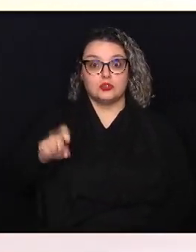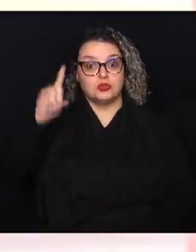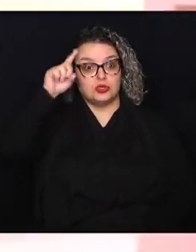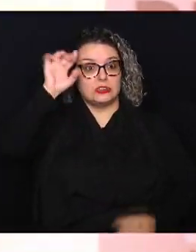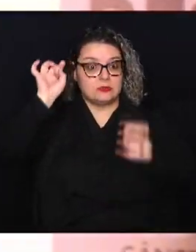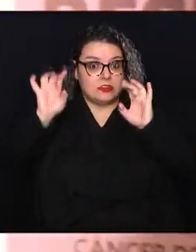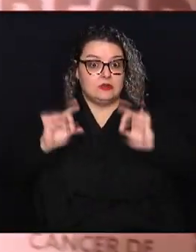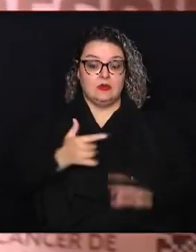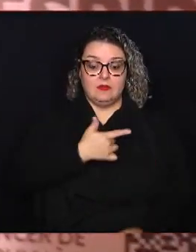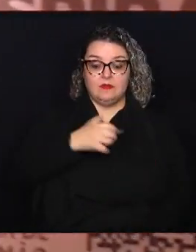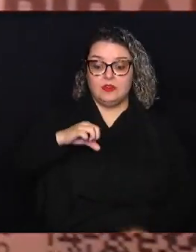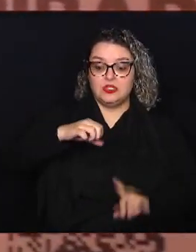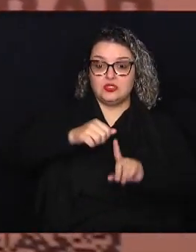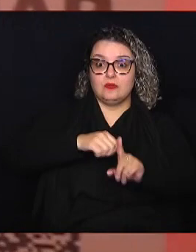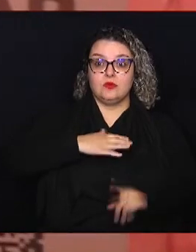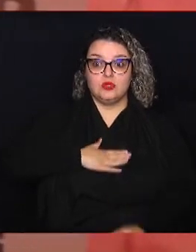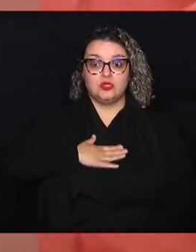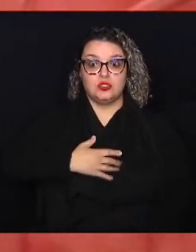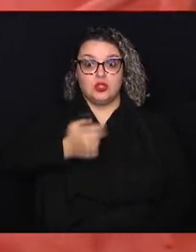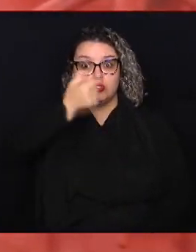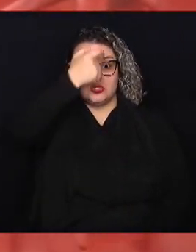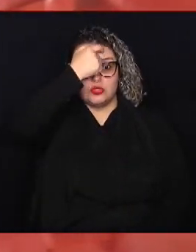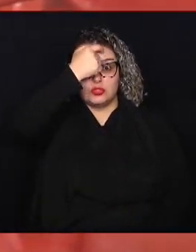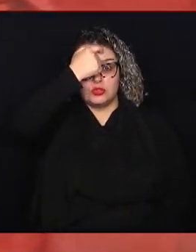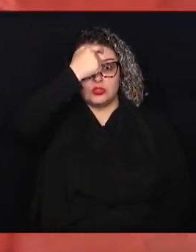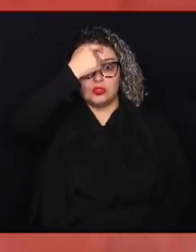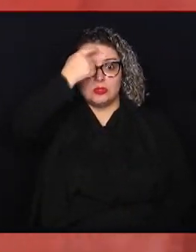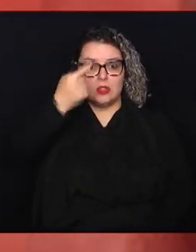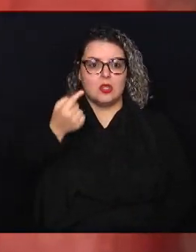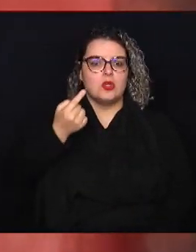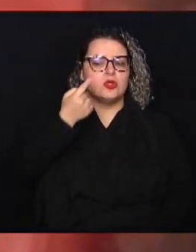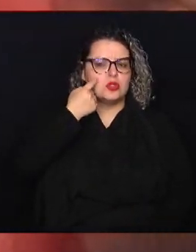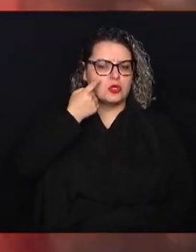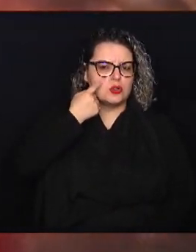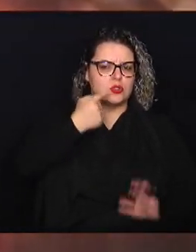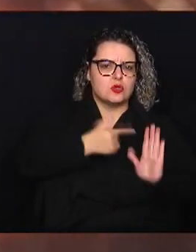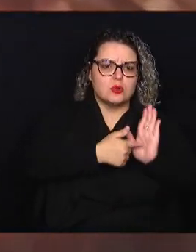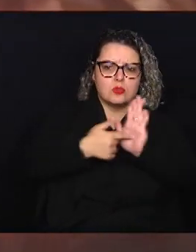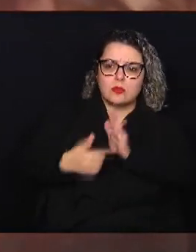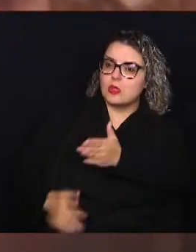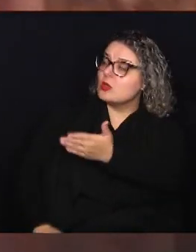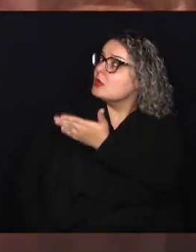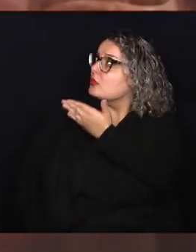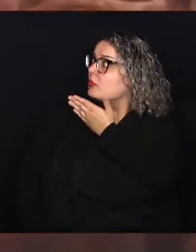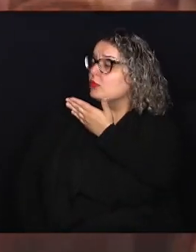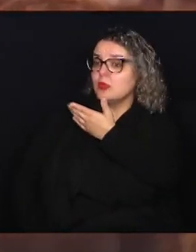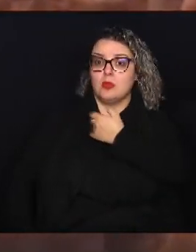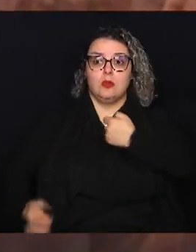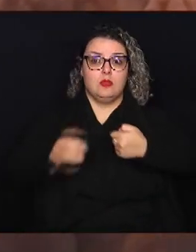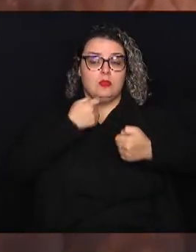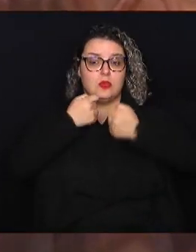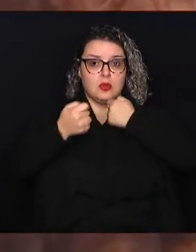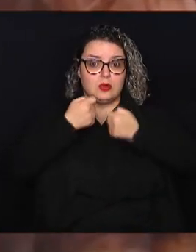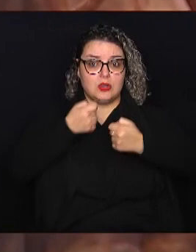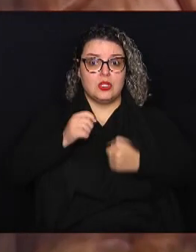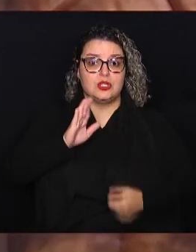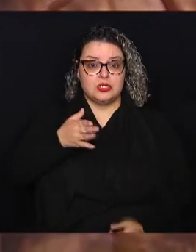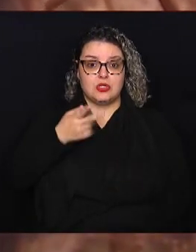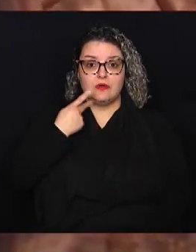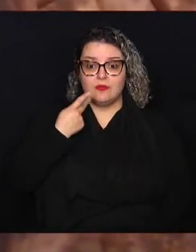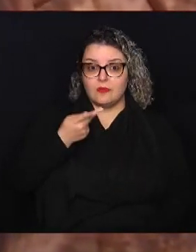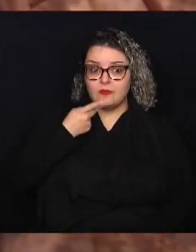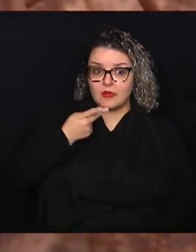agosto, dia de conscientização. Deixa eu mostrar para você, para a gente iniciar essa entrevista, já já vou falar com a